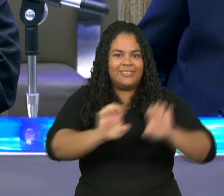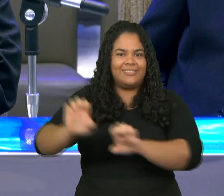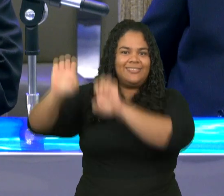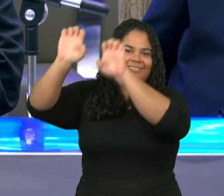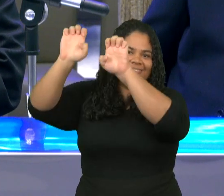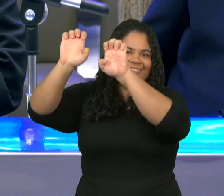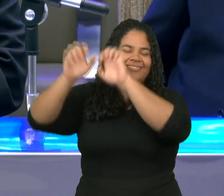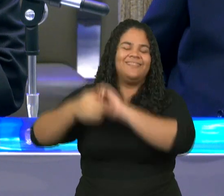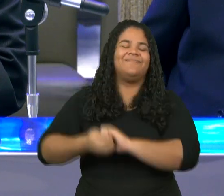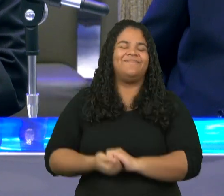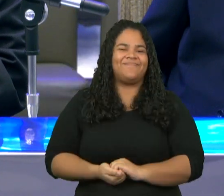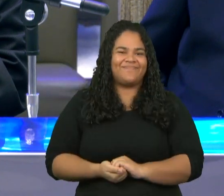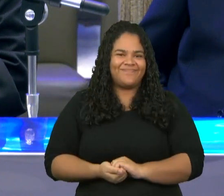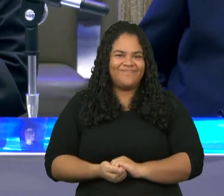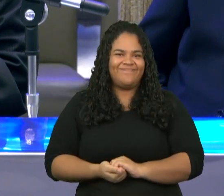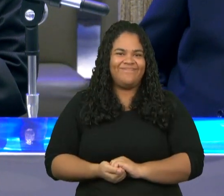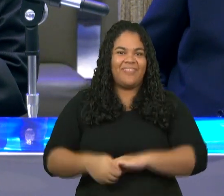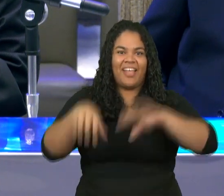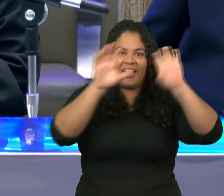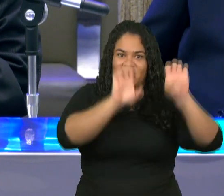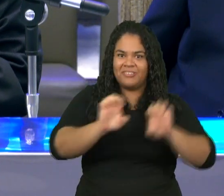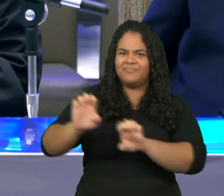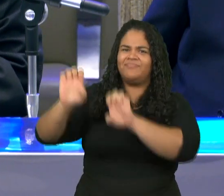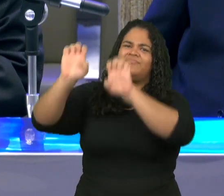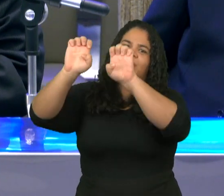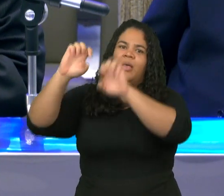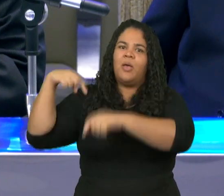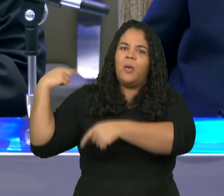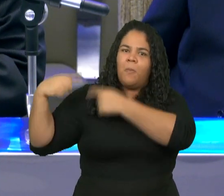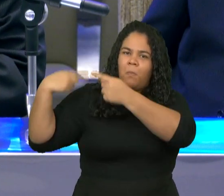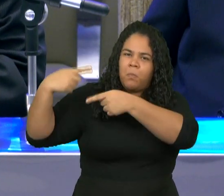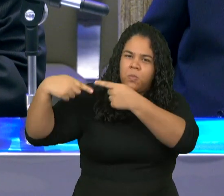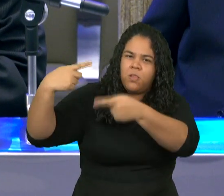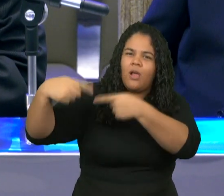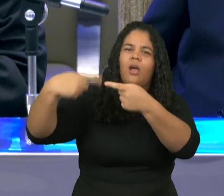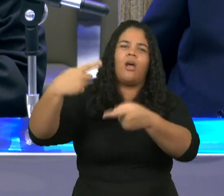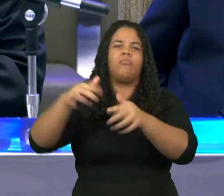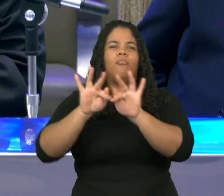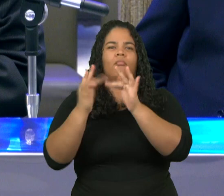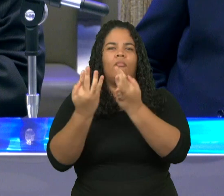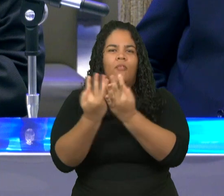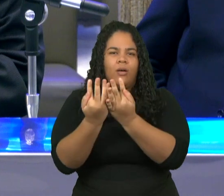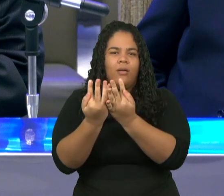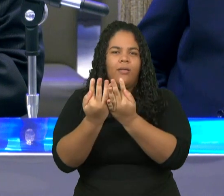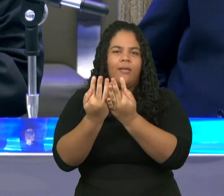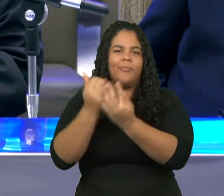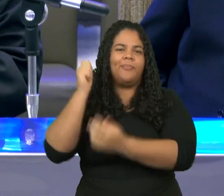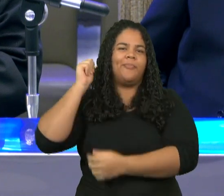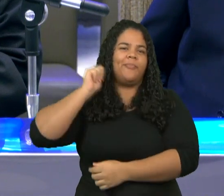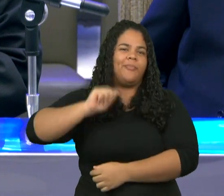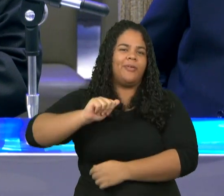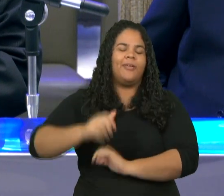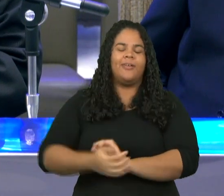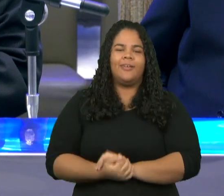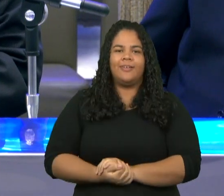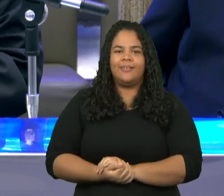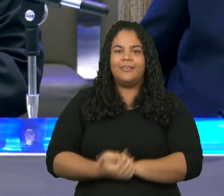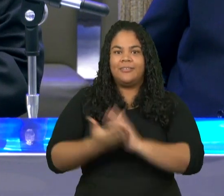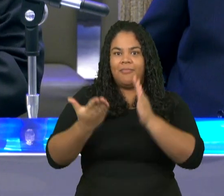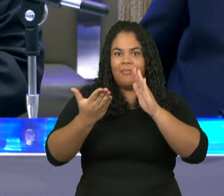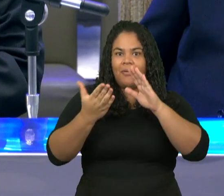E, meus amados irmãos, nós vemos que este homem de Deus, Enoque,